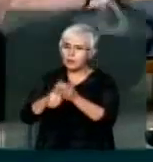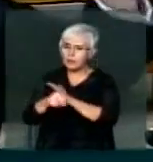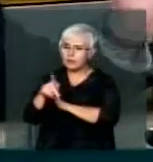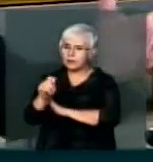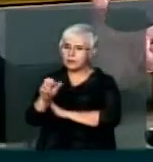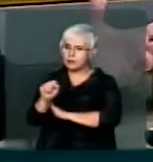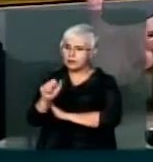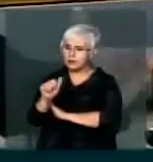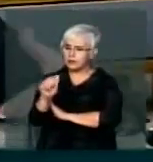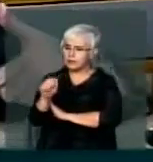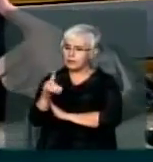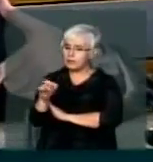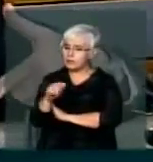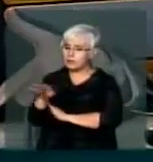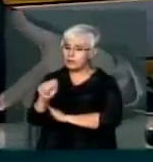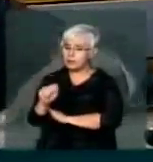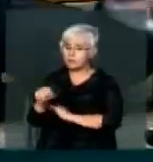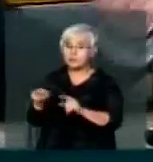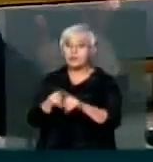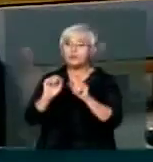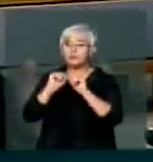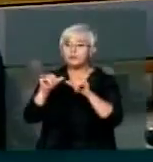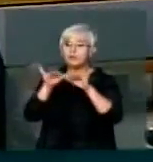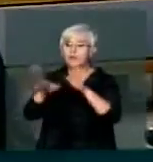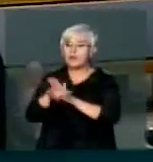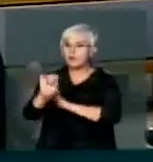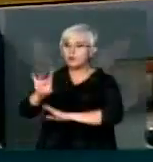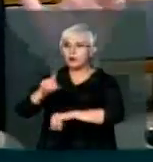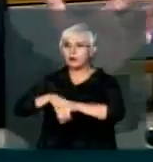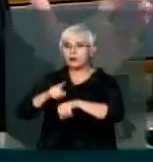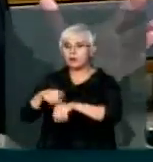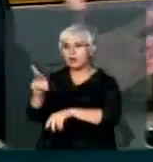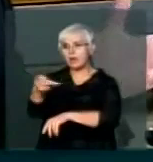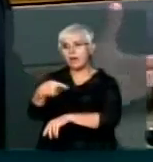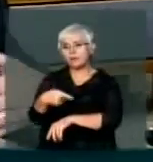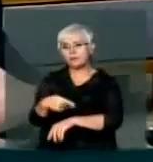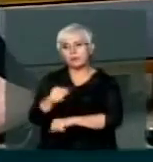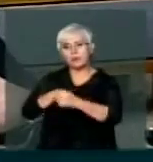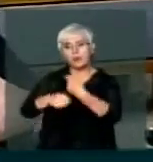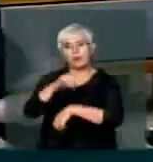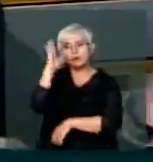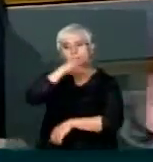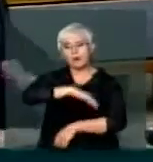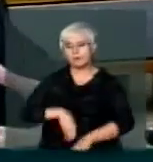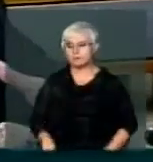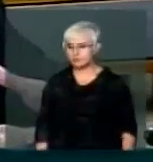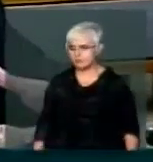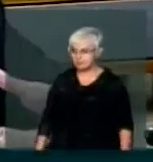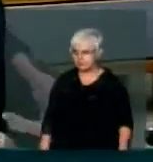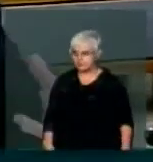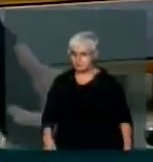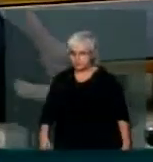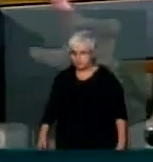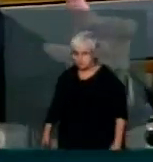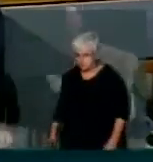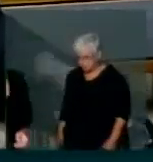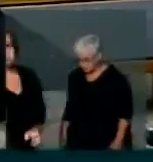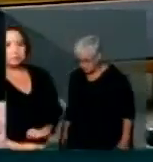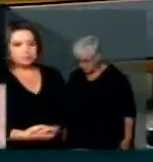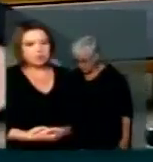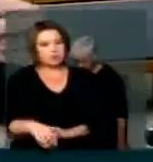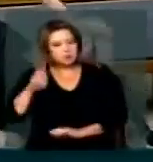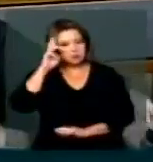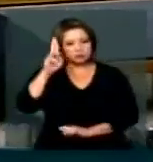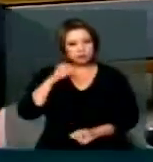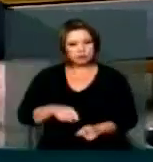poderia ficar Por exemplo No campo do erro Um mau negócio Eu não achava Mas talvez tenha sido Mas vossa